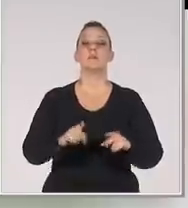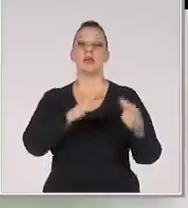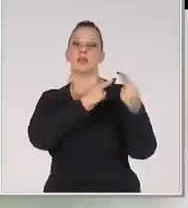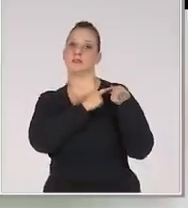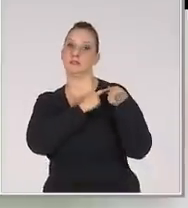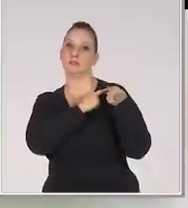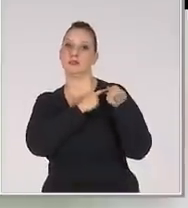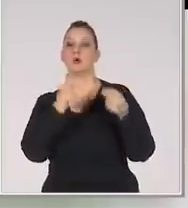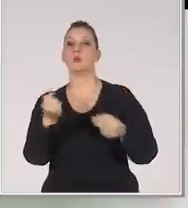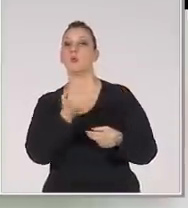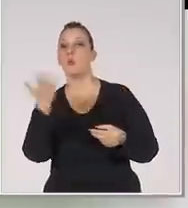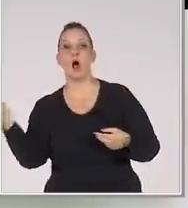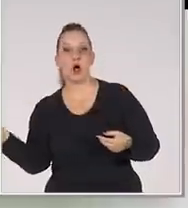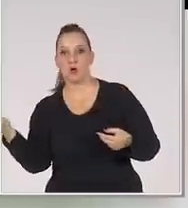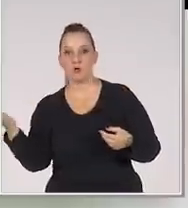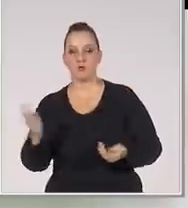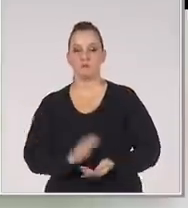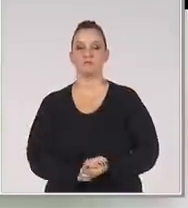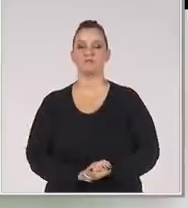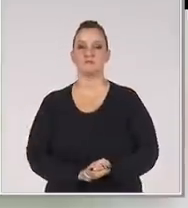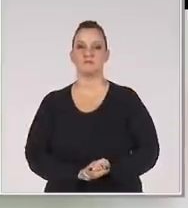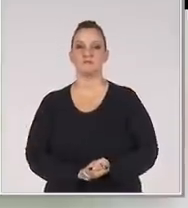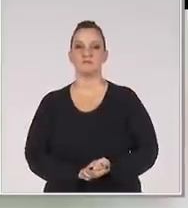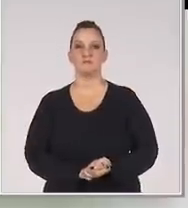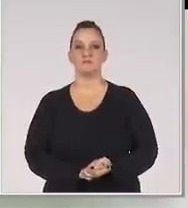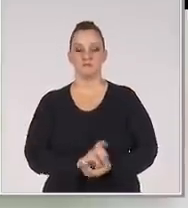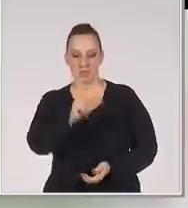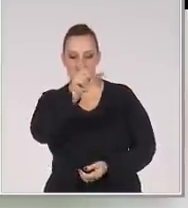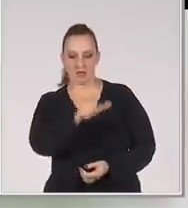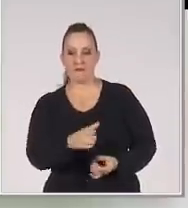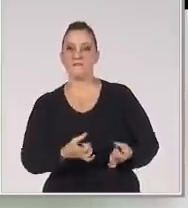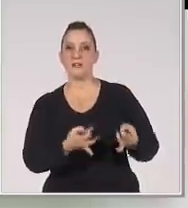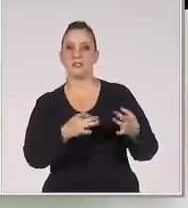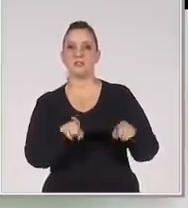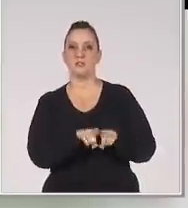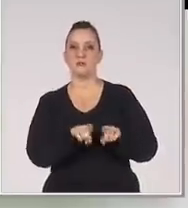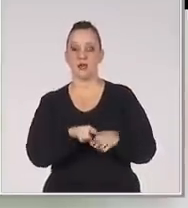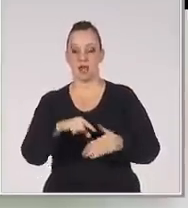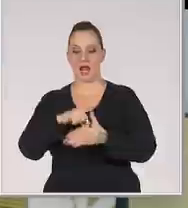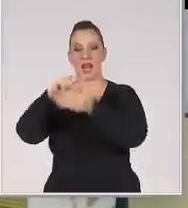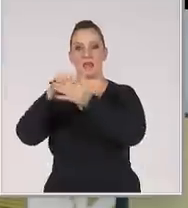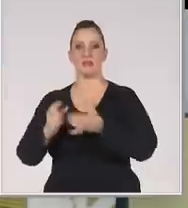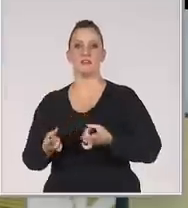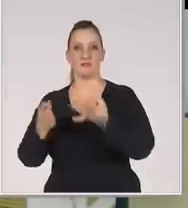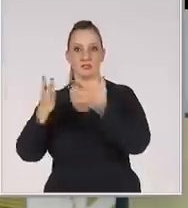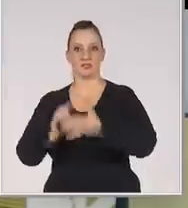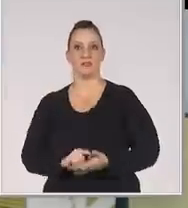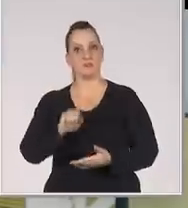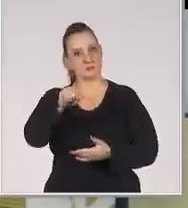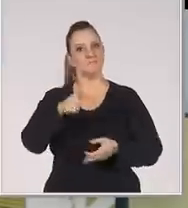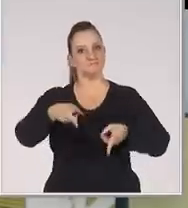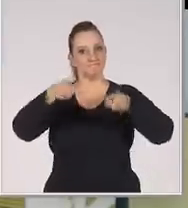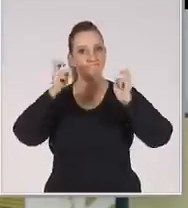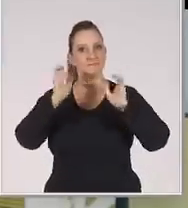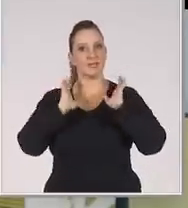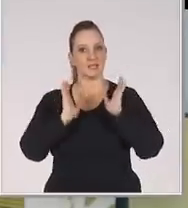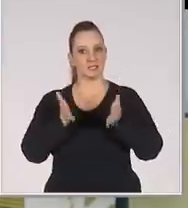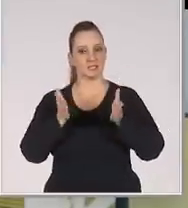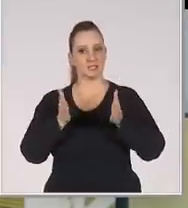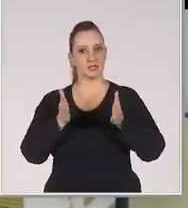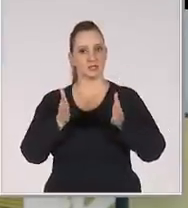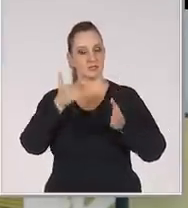responsabilidades Quais são as responsabilidades Do vendedor e do líder de vendas Como você está percebendo